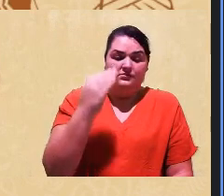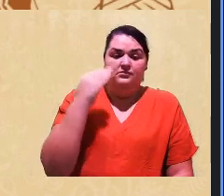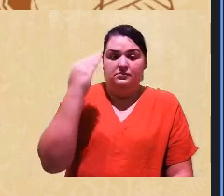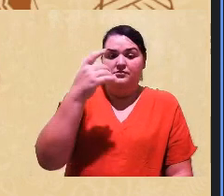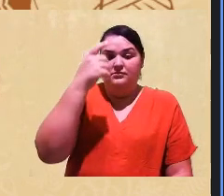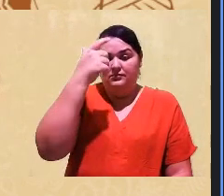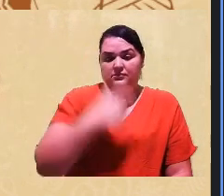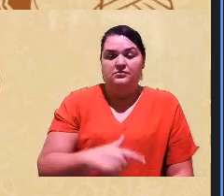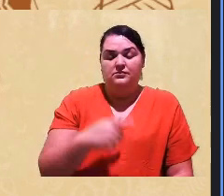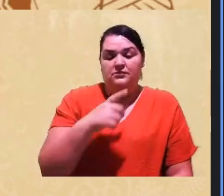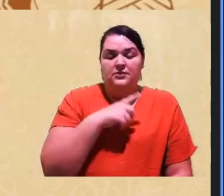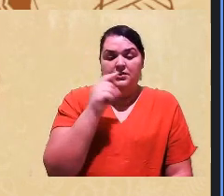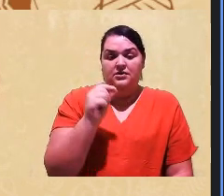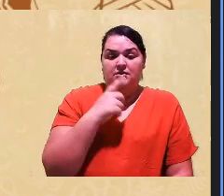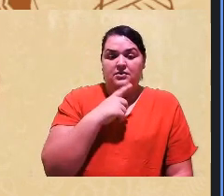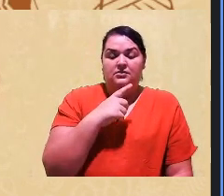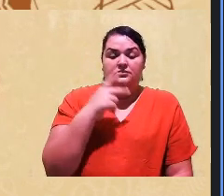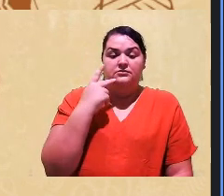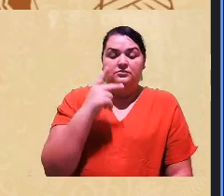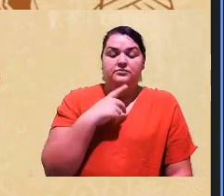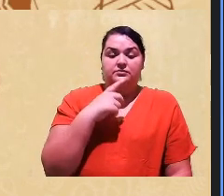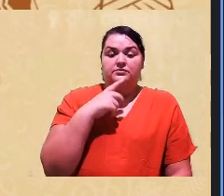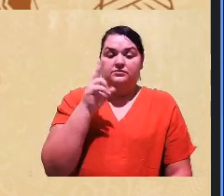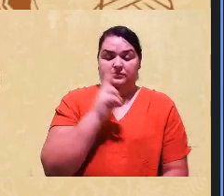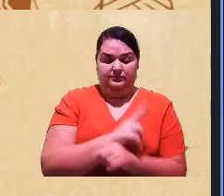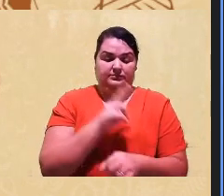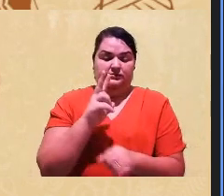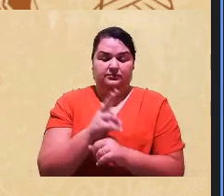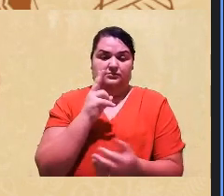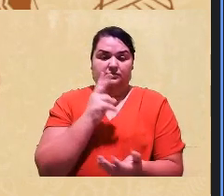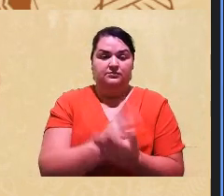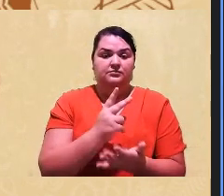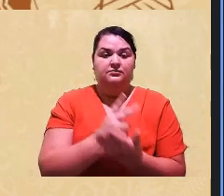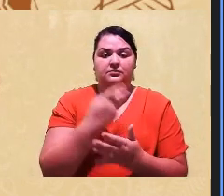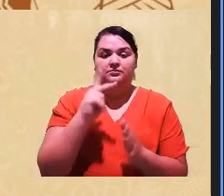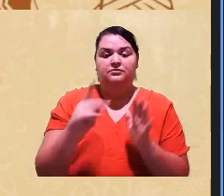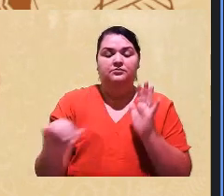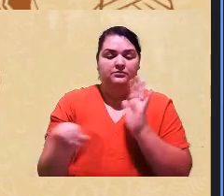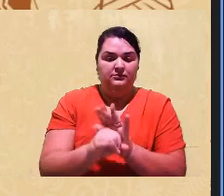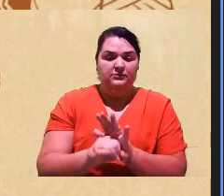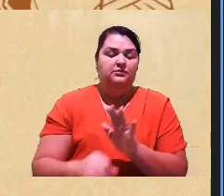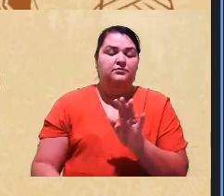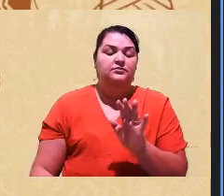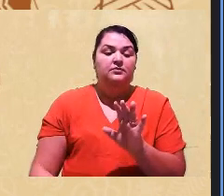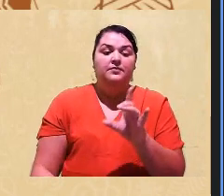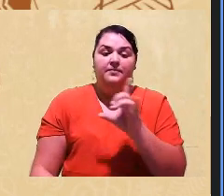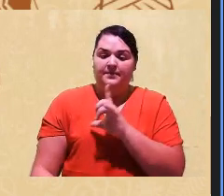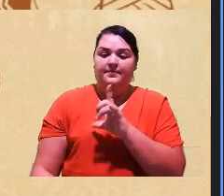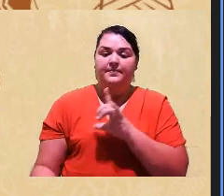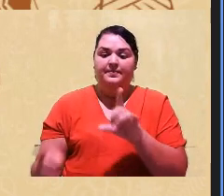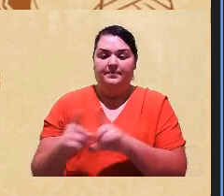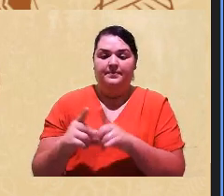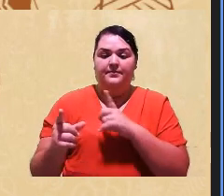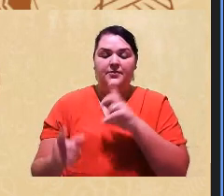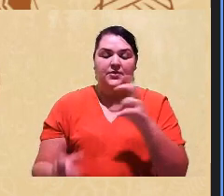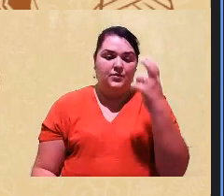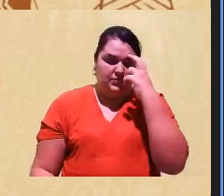destituir o seu pertencimento a sua identidade e assim a sua cultura